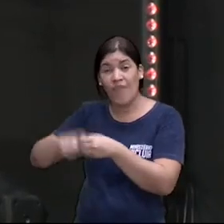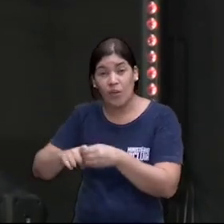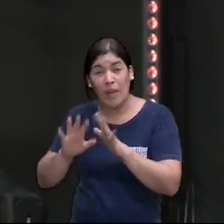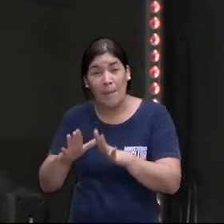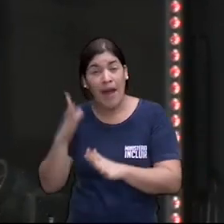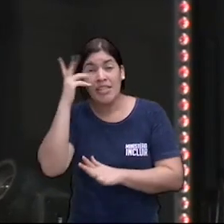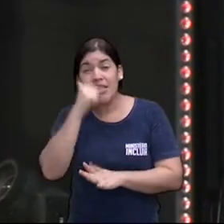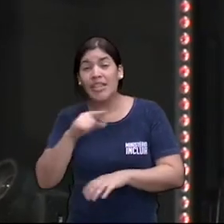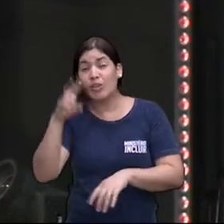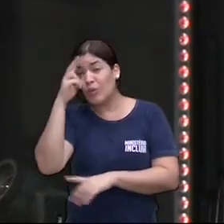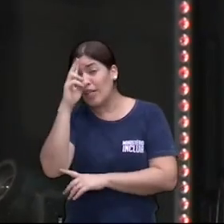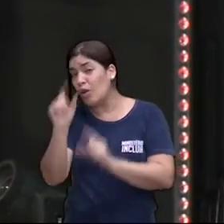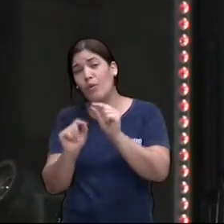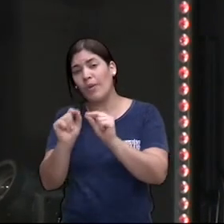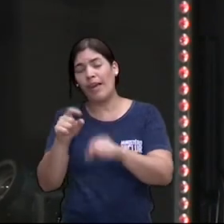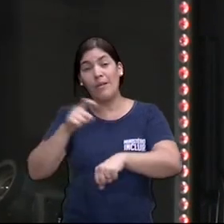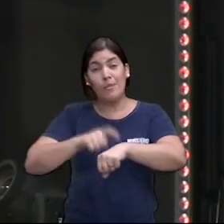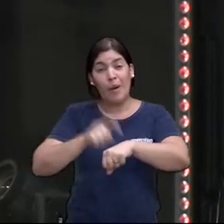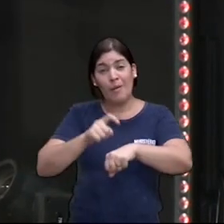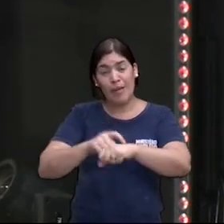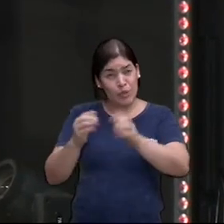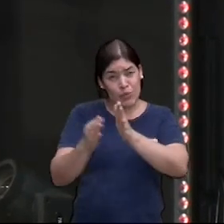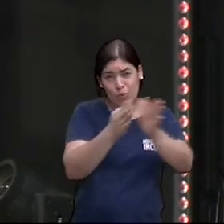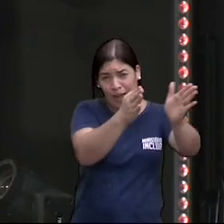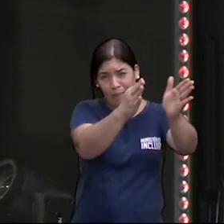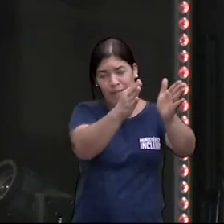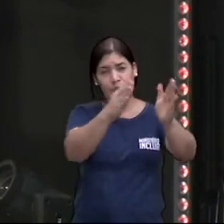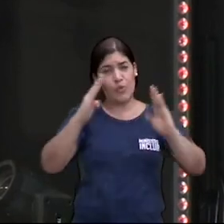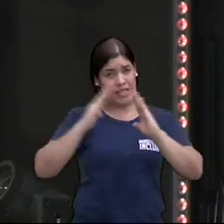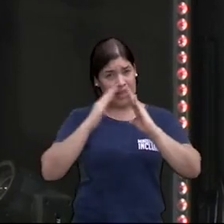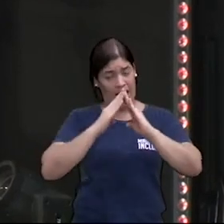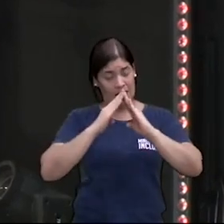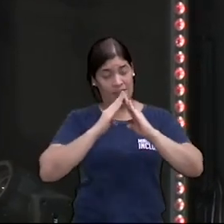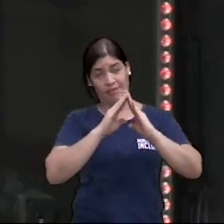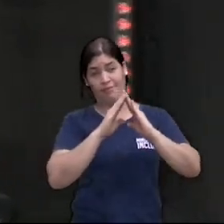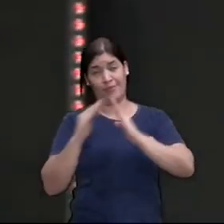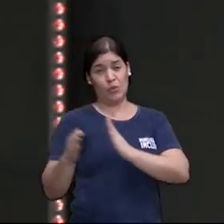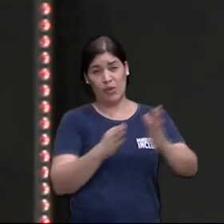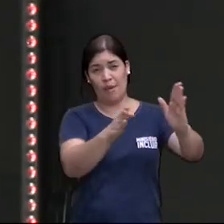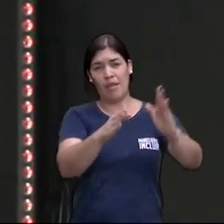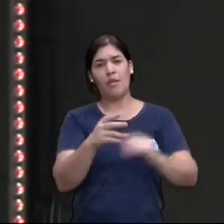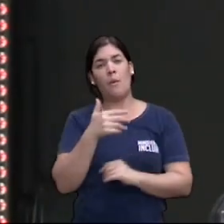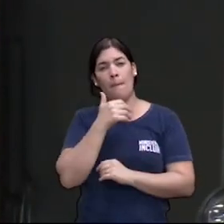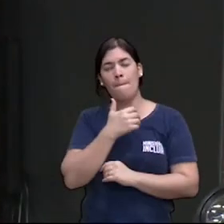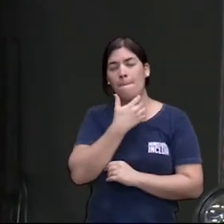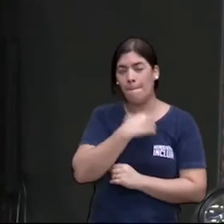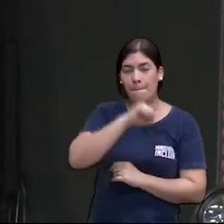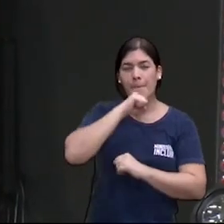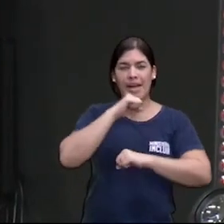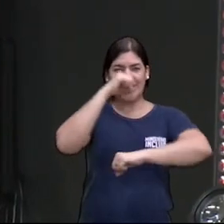história é que quando ele estava chegando na estrada que leva para casa para a fazenda do pai o pai está na janela